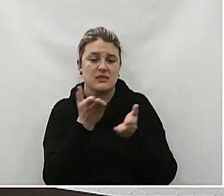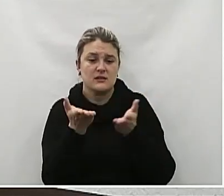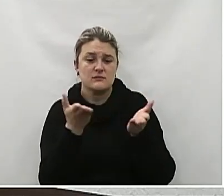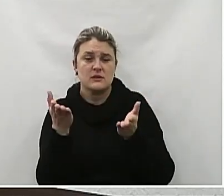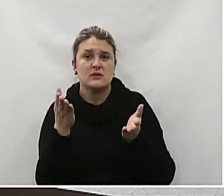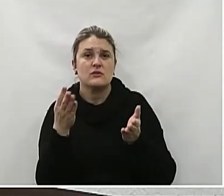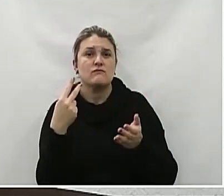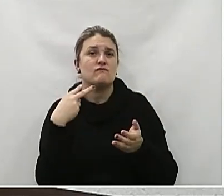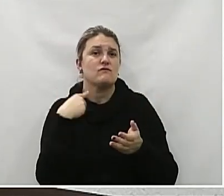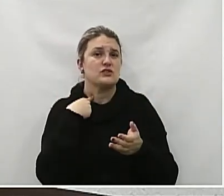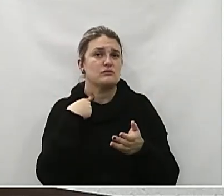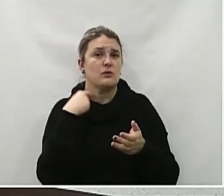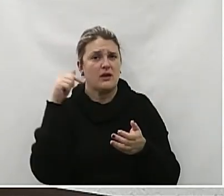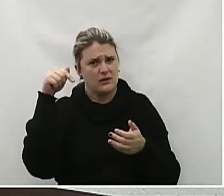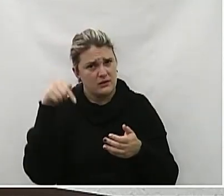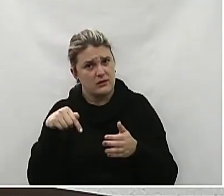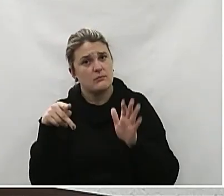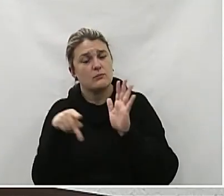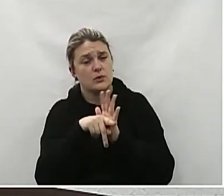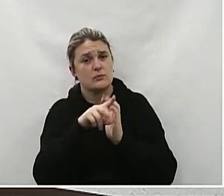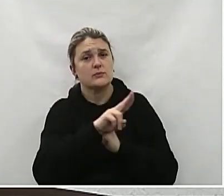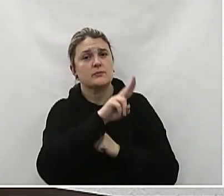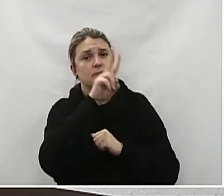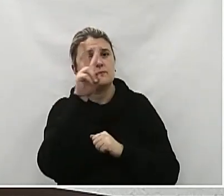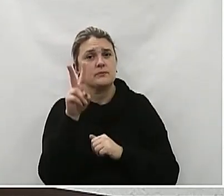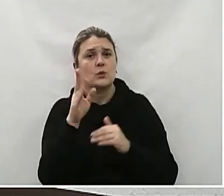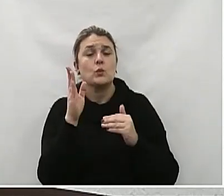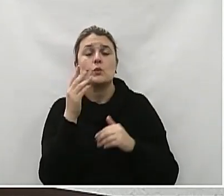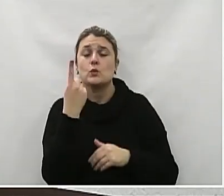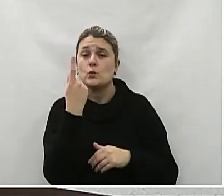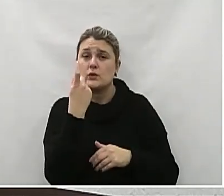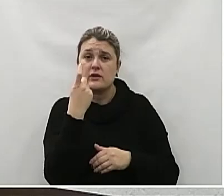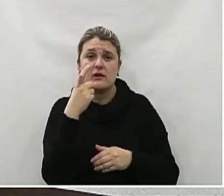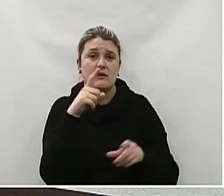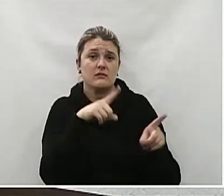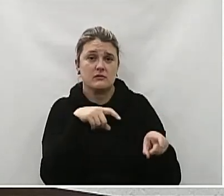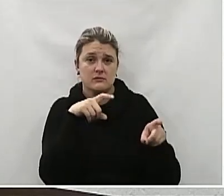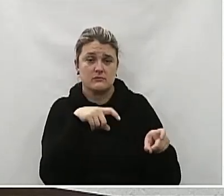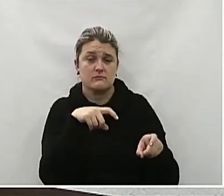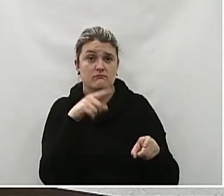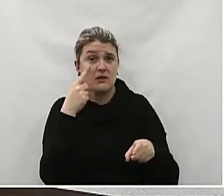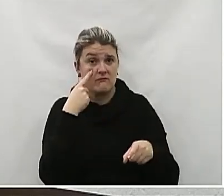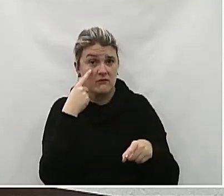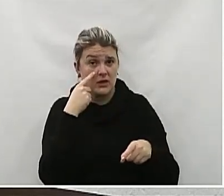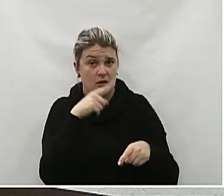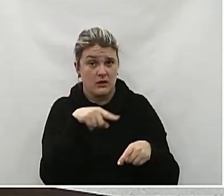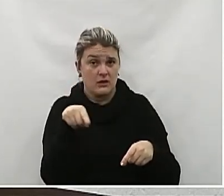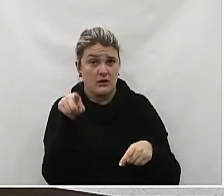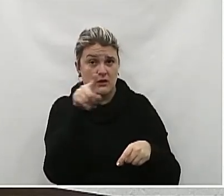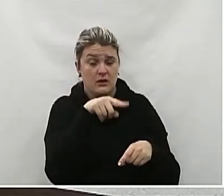vítima está aqui em União da Vitória É a única do interior Então vocês vejam que vai se